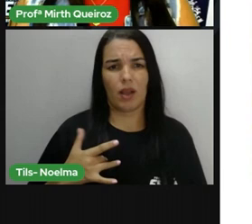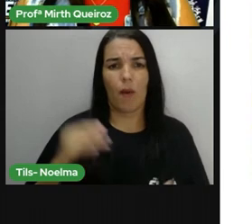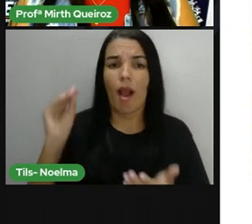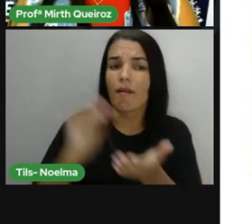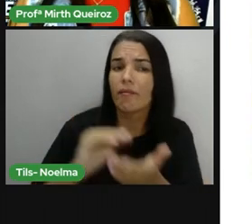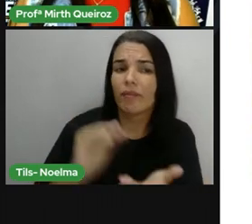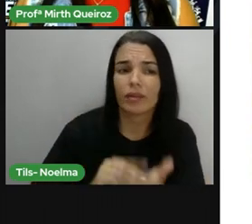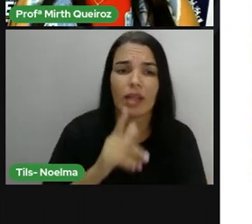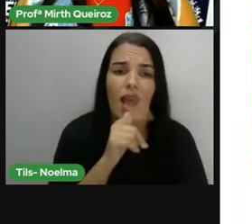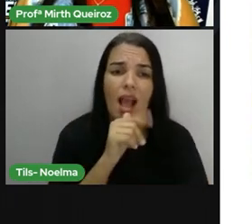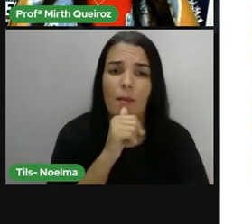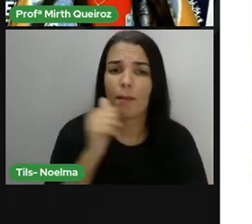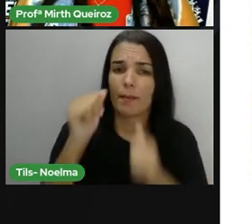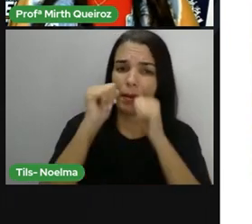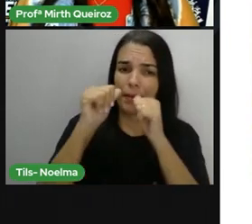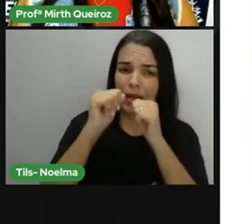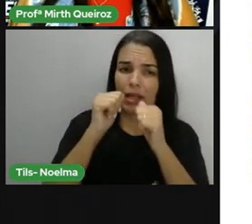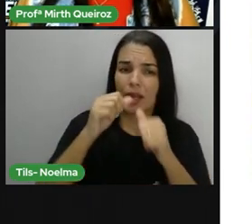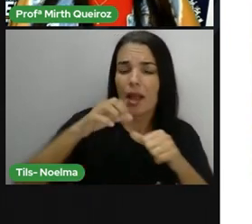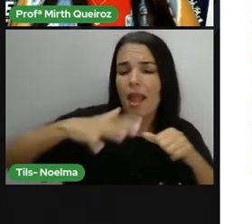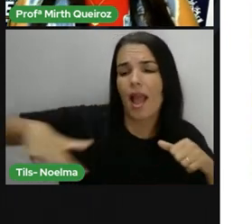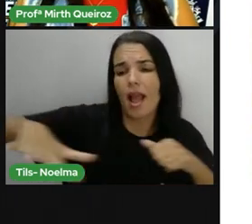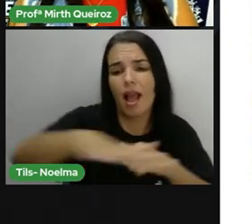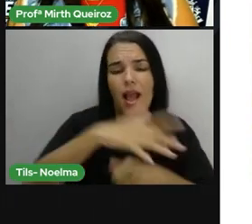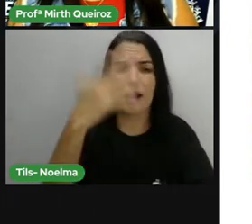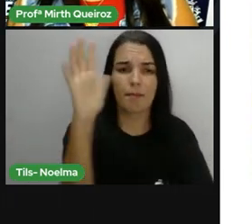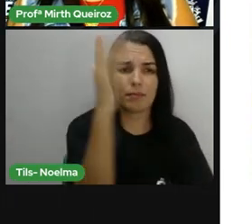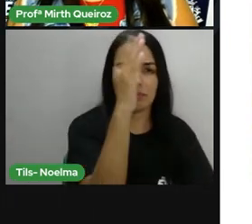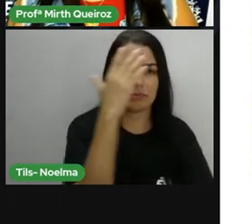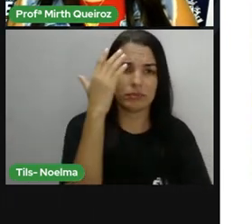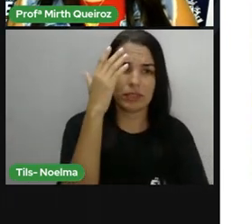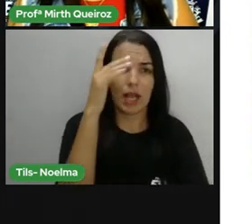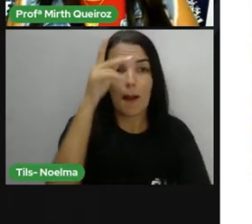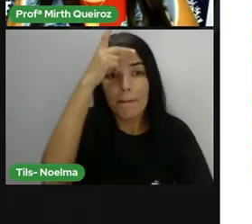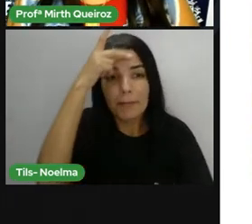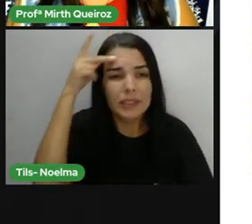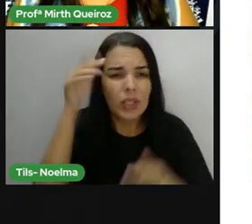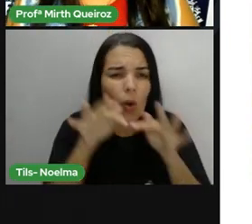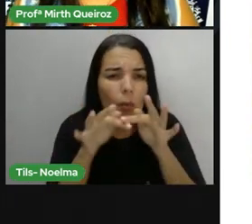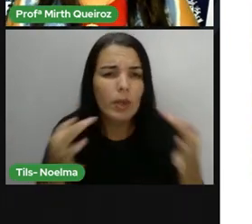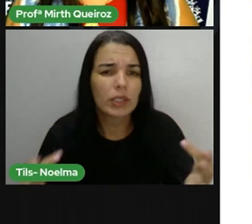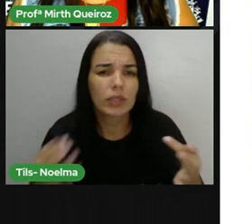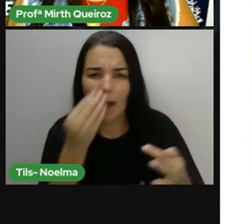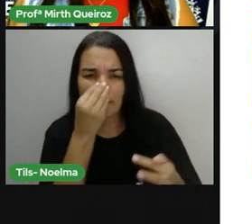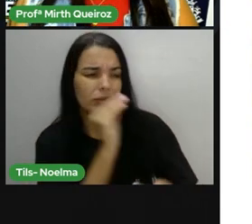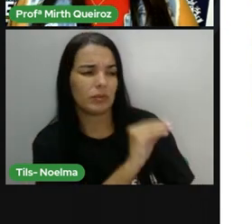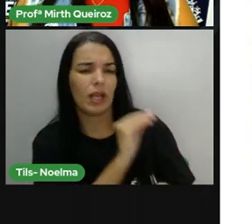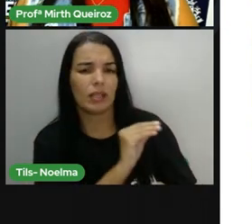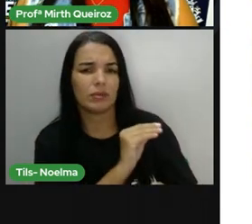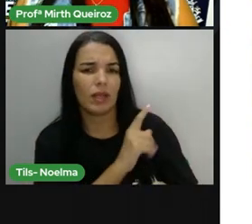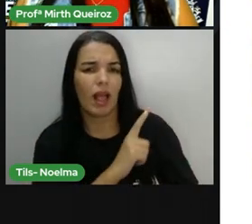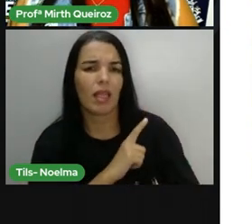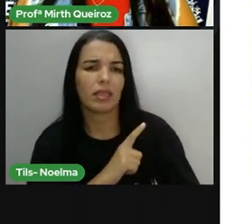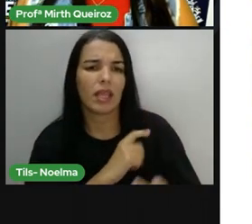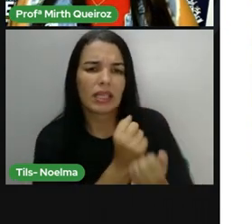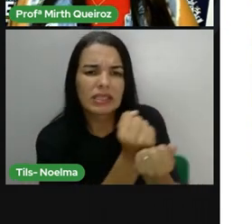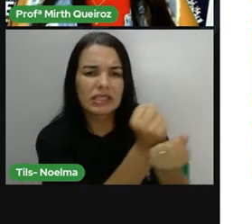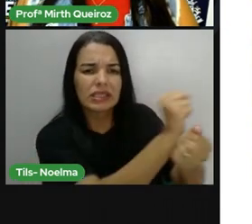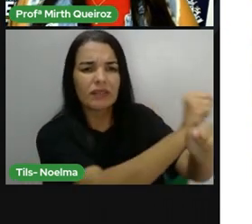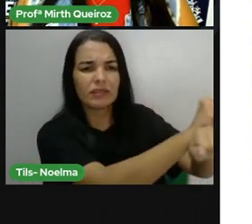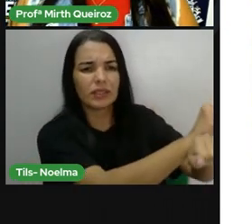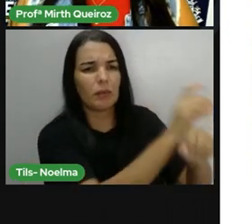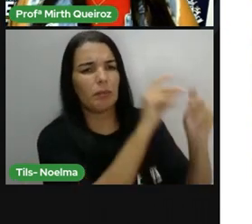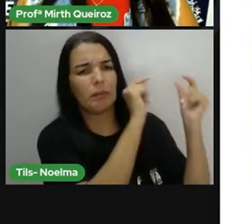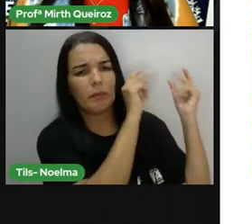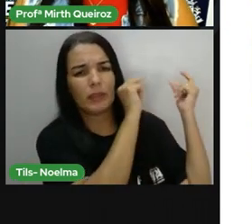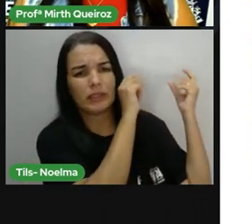Terra Volta água para beber e molhar a plantação. Povo humilde e abandonado, fruto da